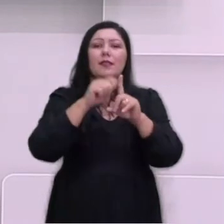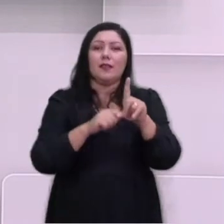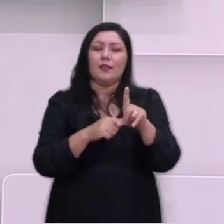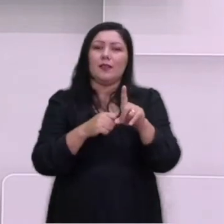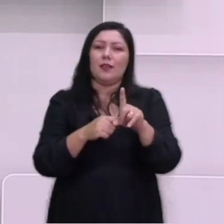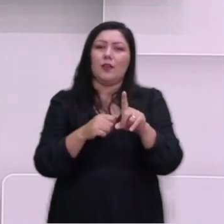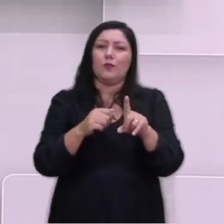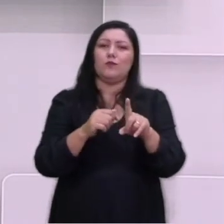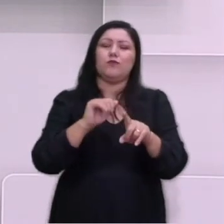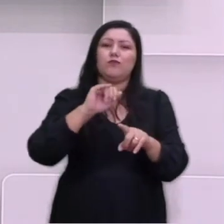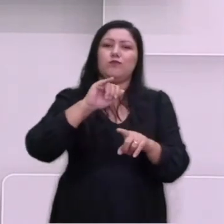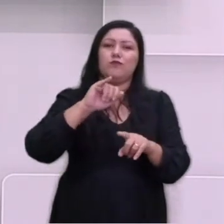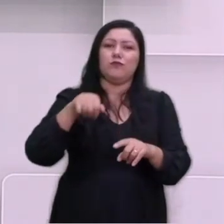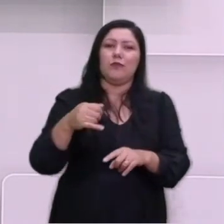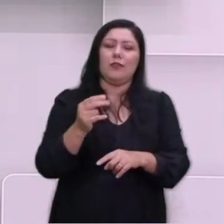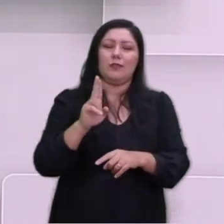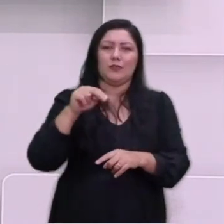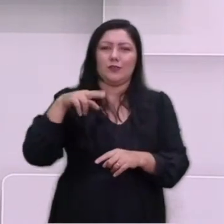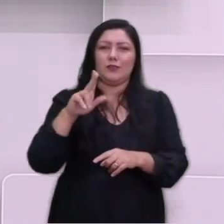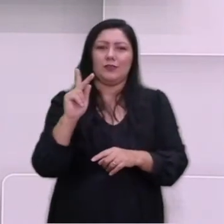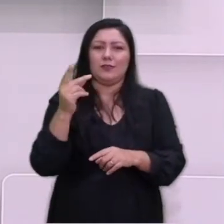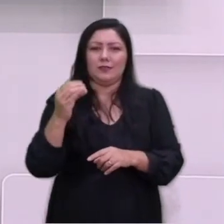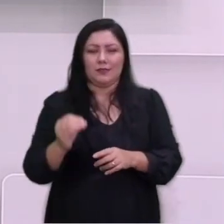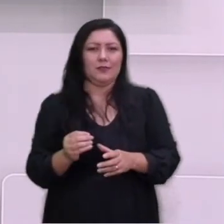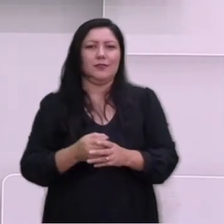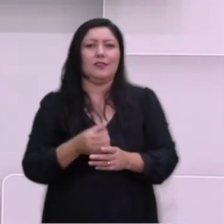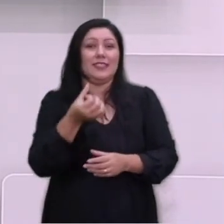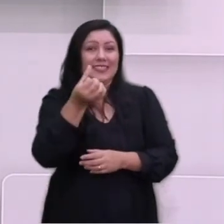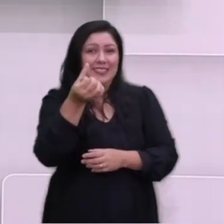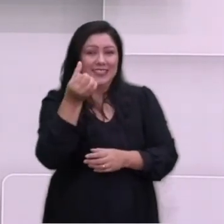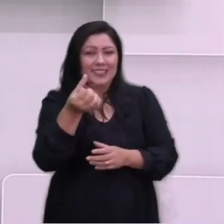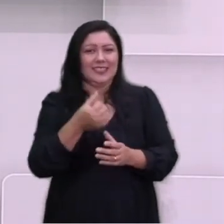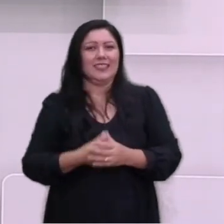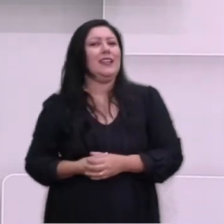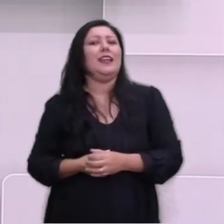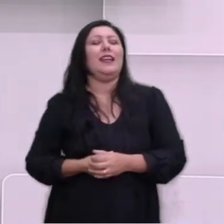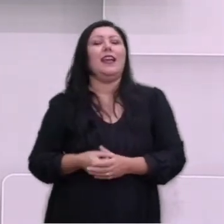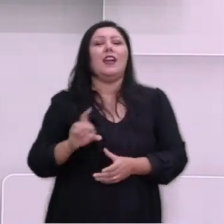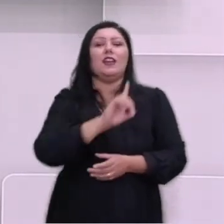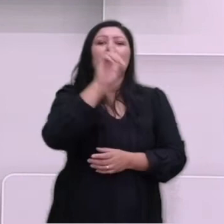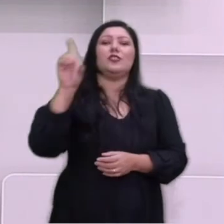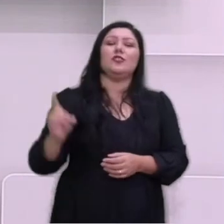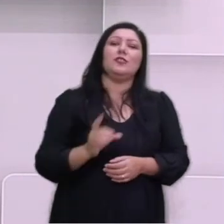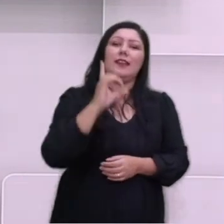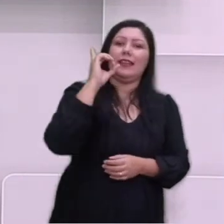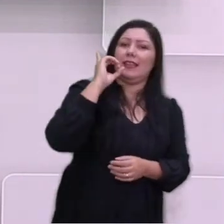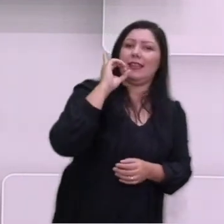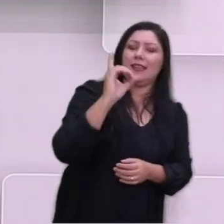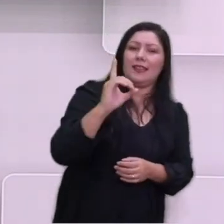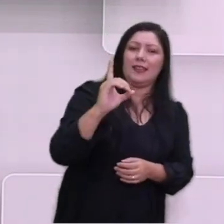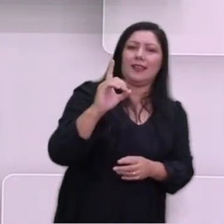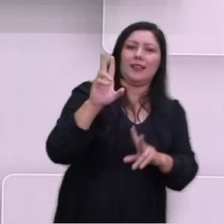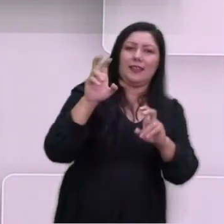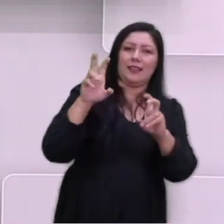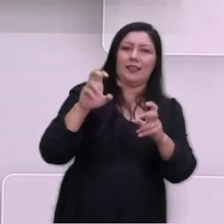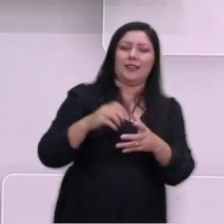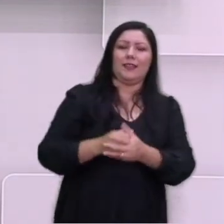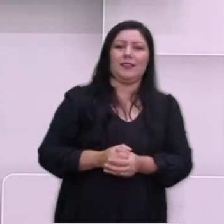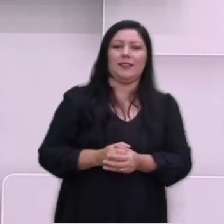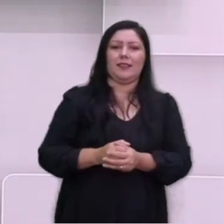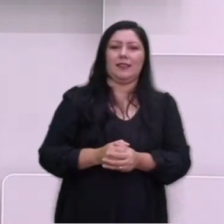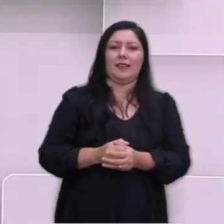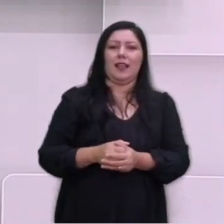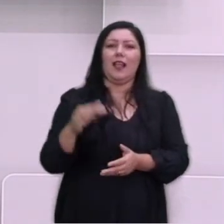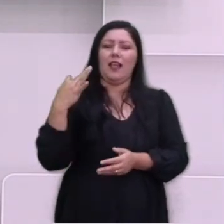ocorreu o dia D, como é chamado, o desembarque do exército aliado da Normandia, essa região no norte da